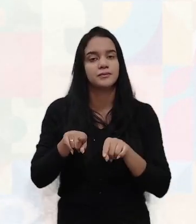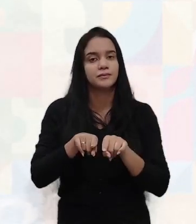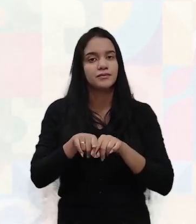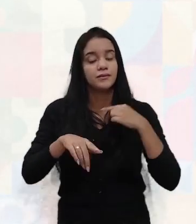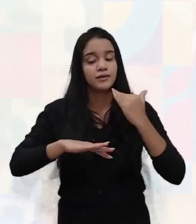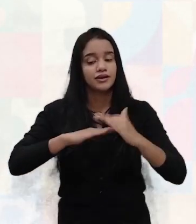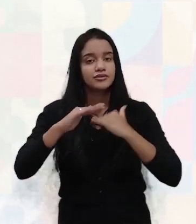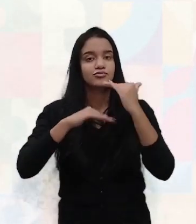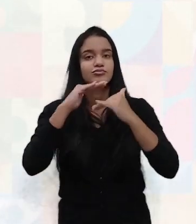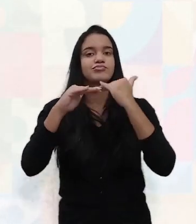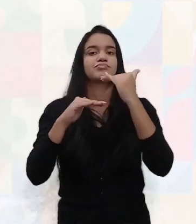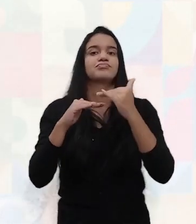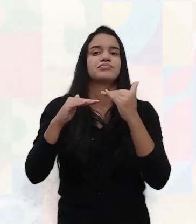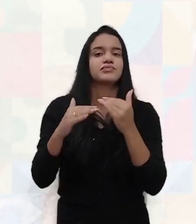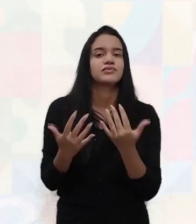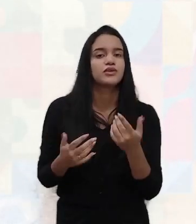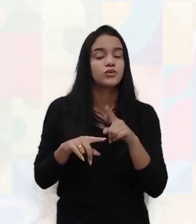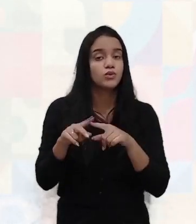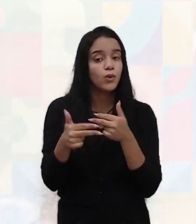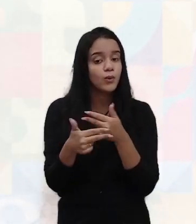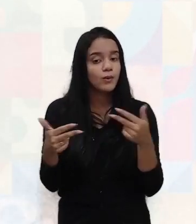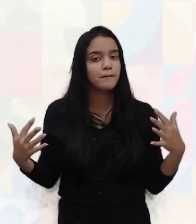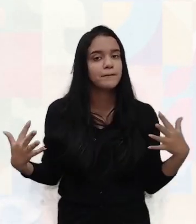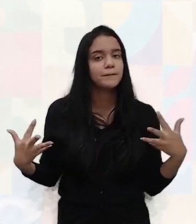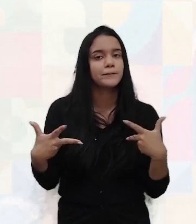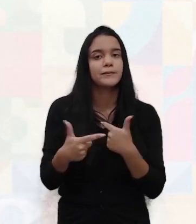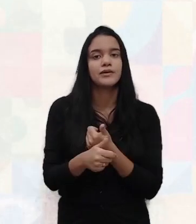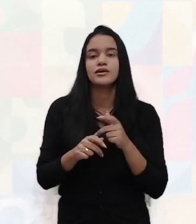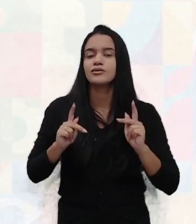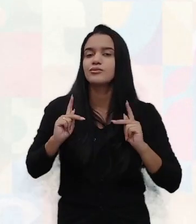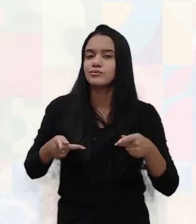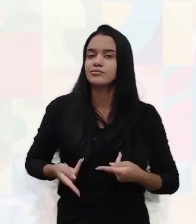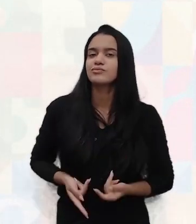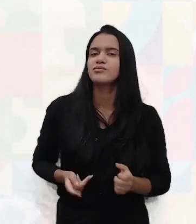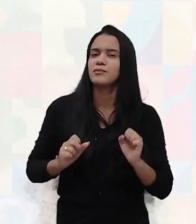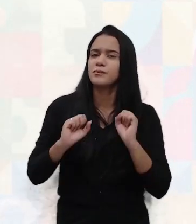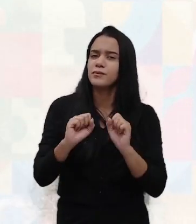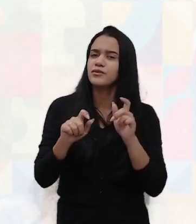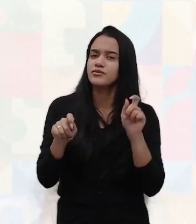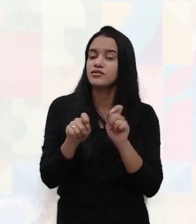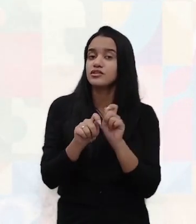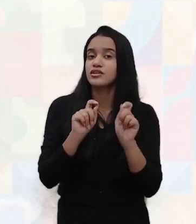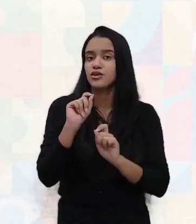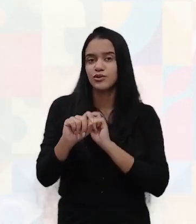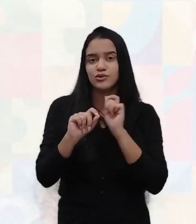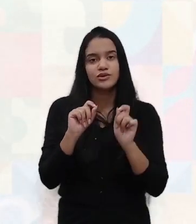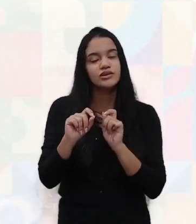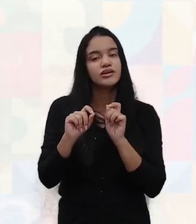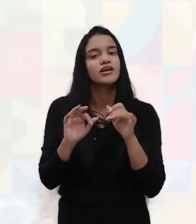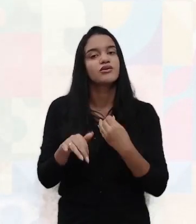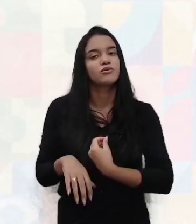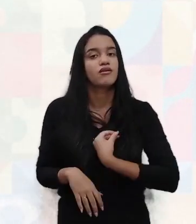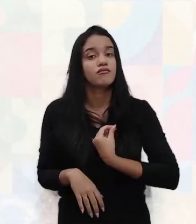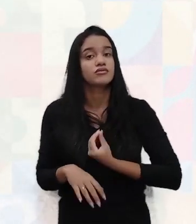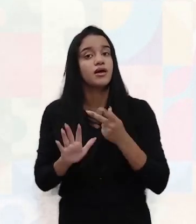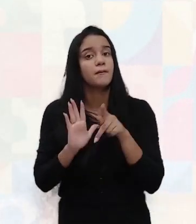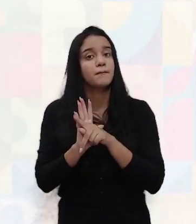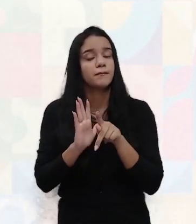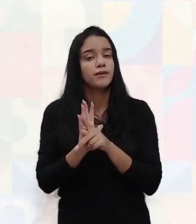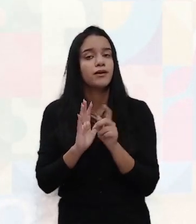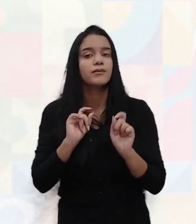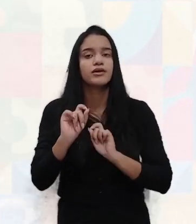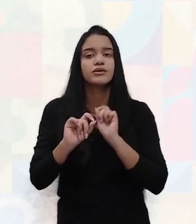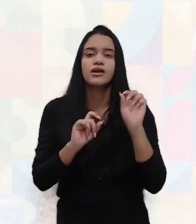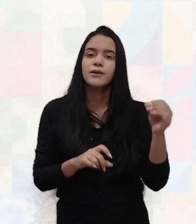das coisas mais maravilhosas que o ser humano pode fazer com sua própria vida é dar-se a